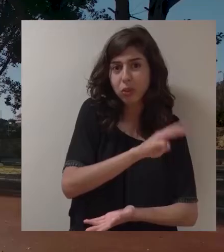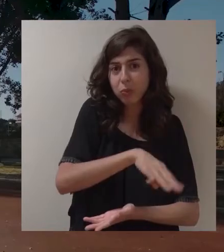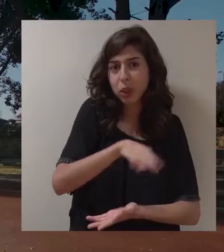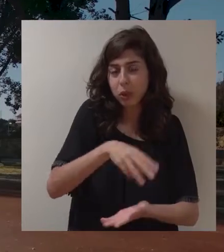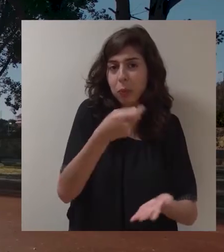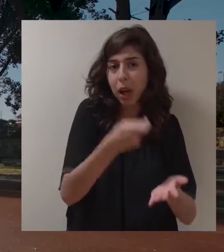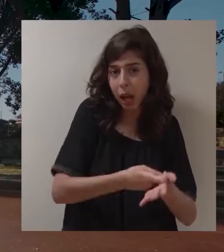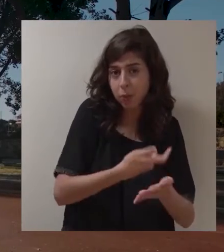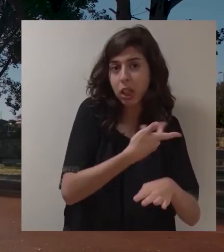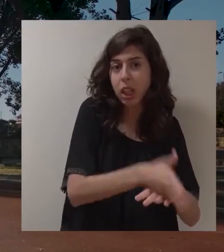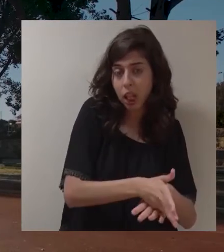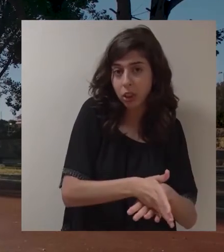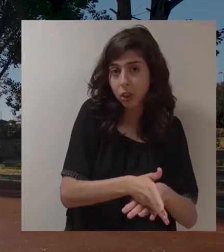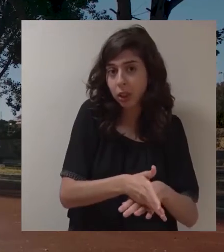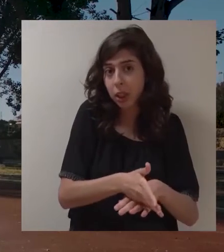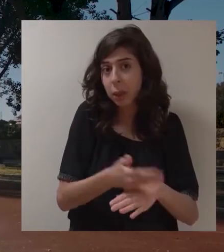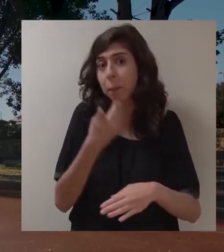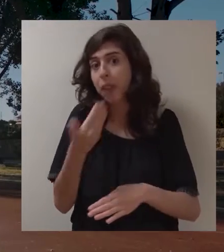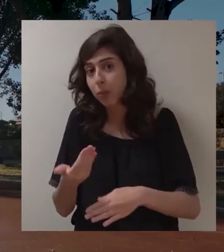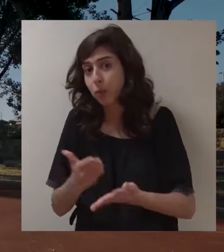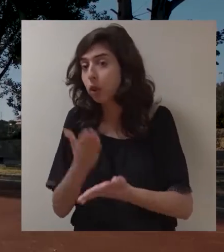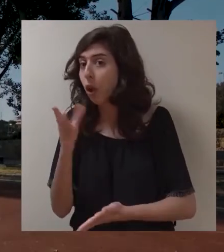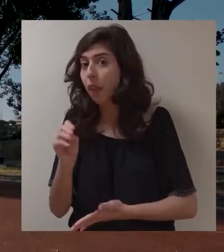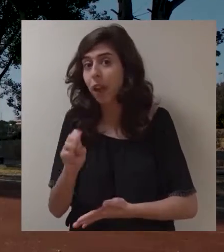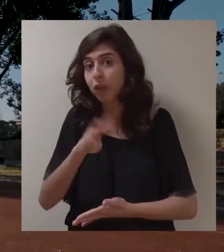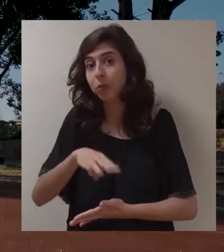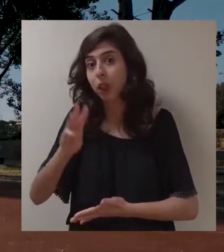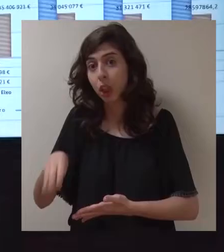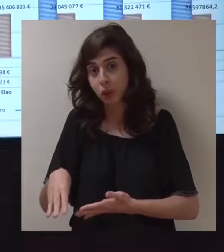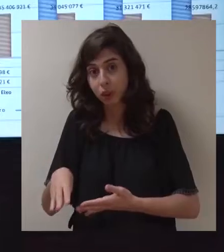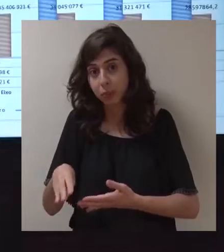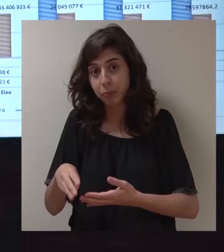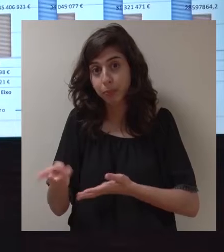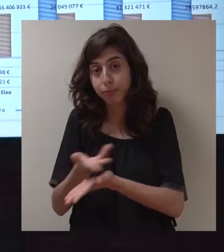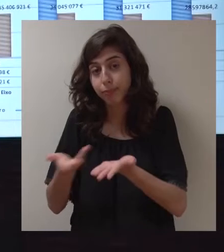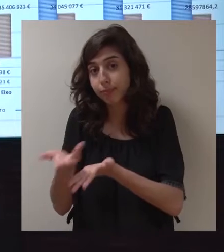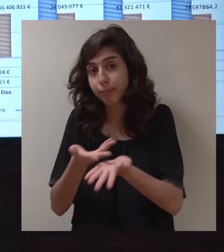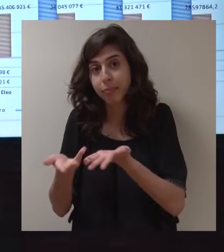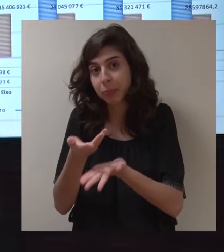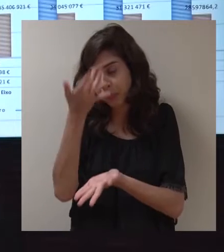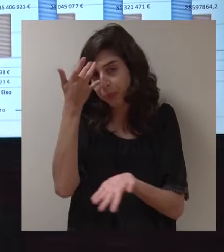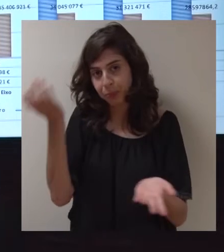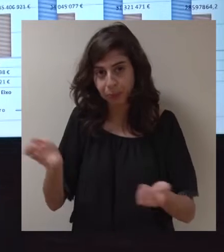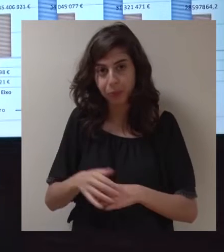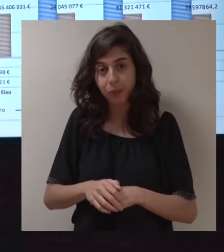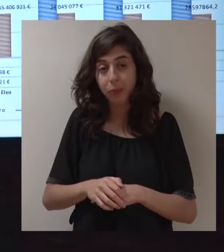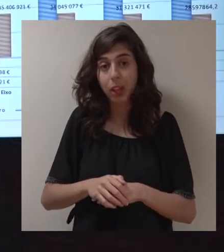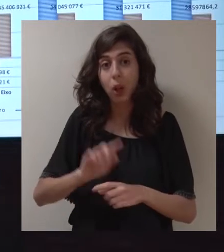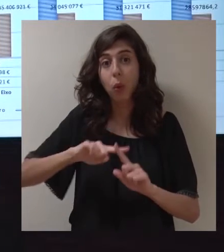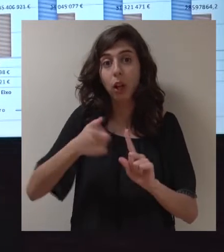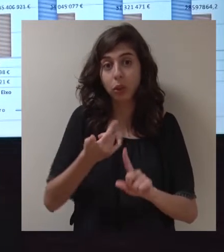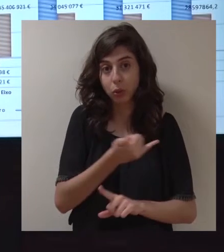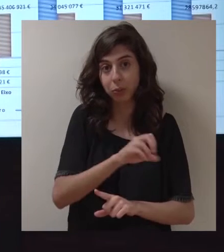Pagámos 200 milhões de atraso e contraímos apenas 10 milhões para uma gestão que é quase uma gestão de tesouraria.